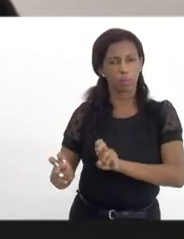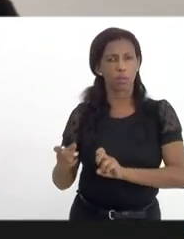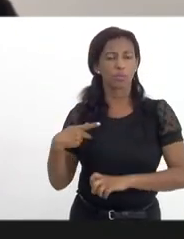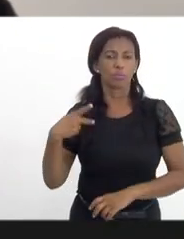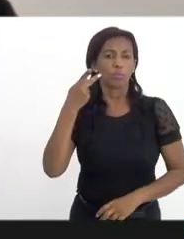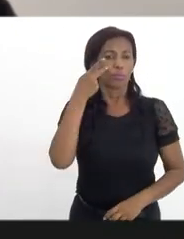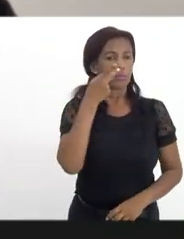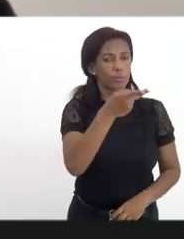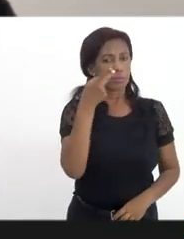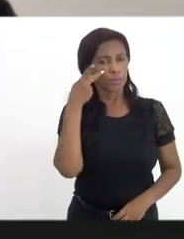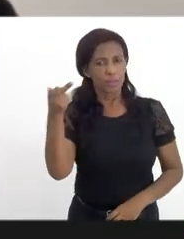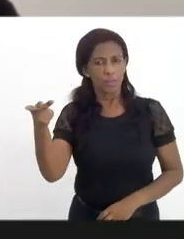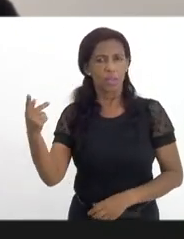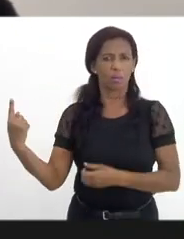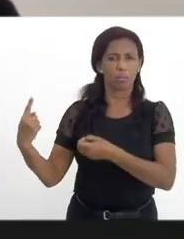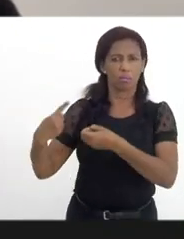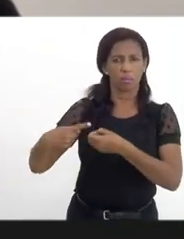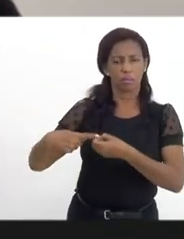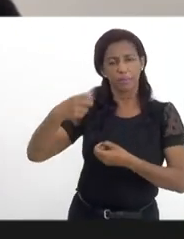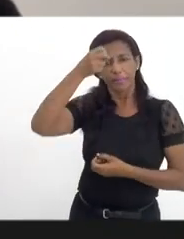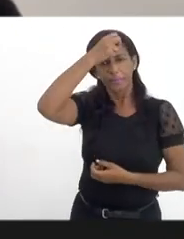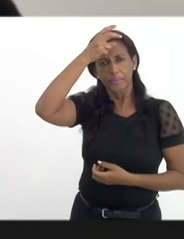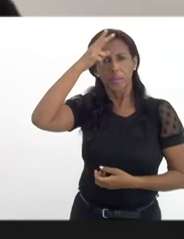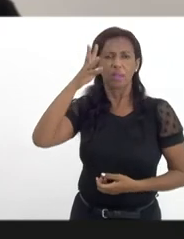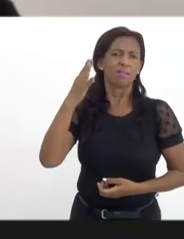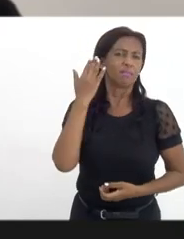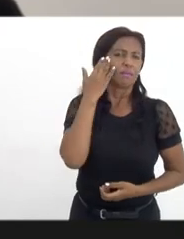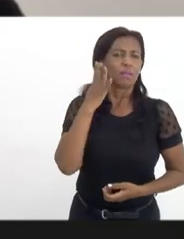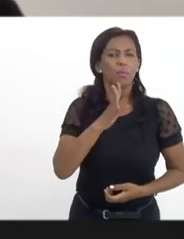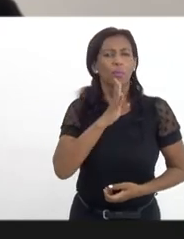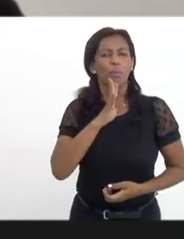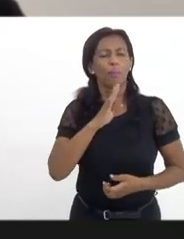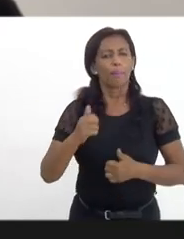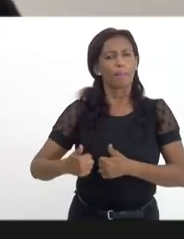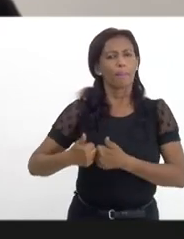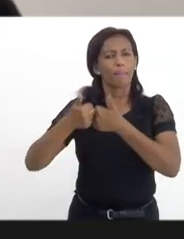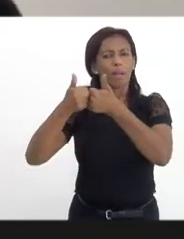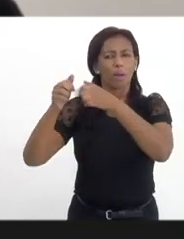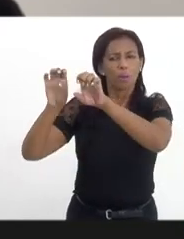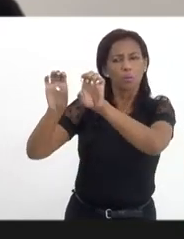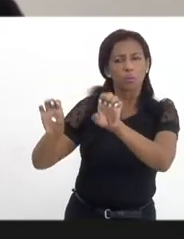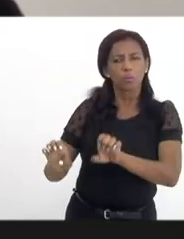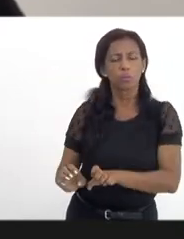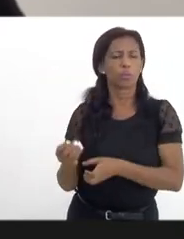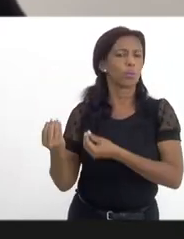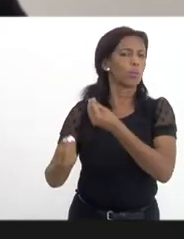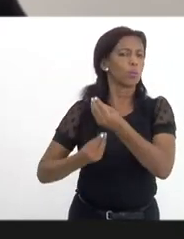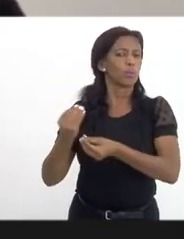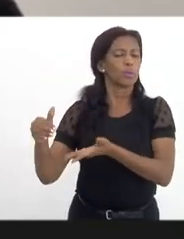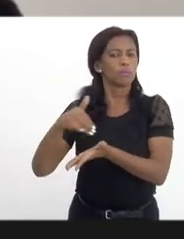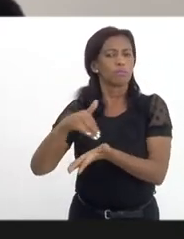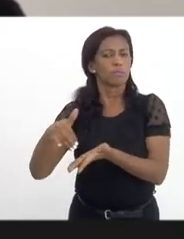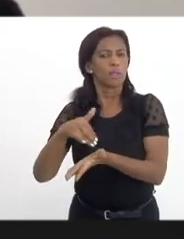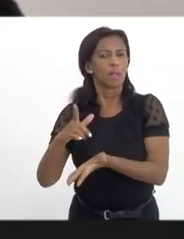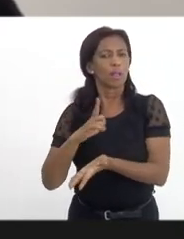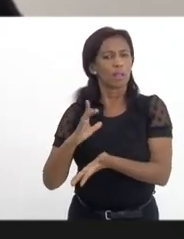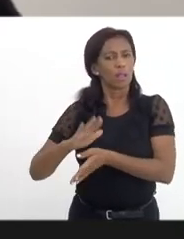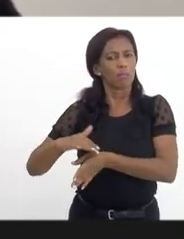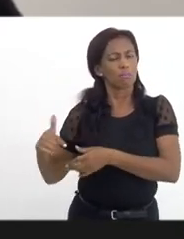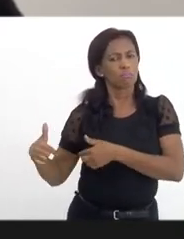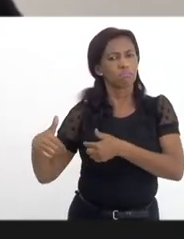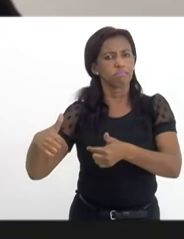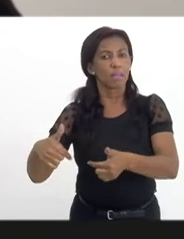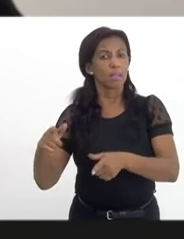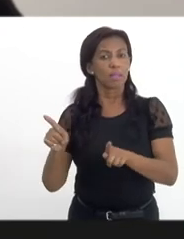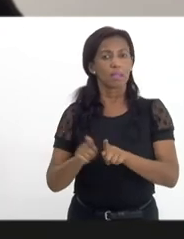visitando alguns municípios para entender, conhecer melhor a estrutura, o que a secretaria tem feito em si